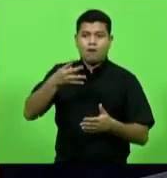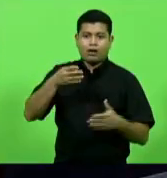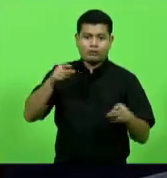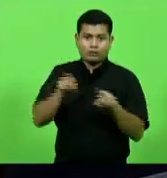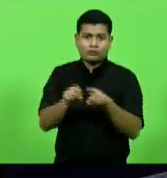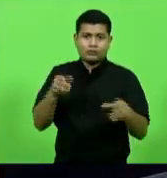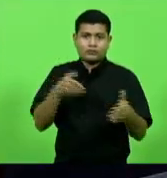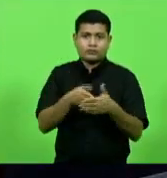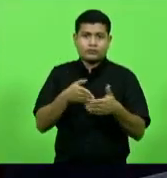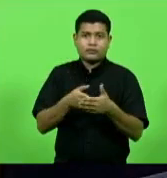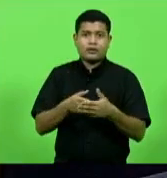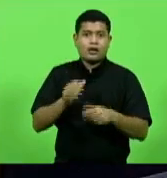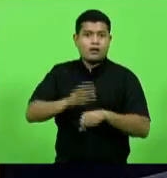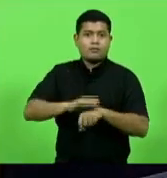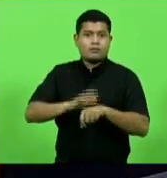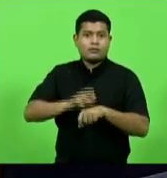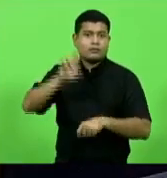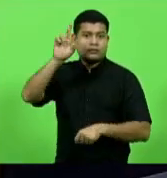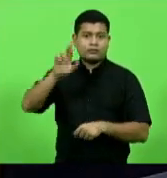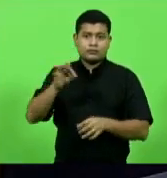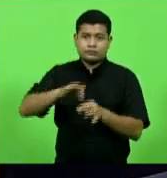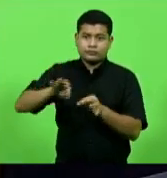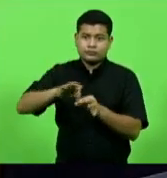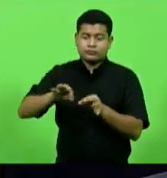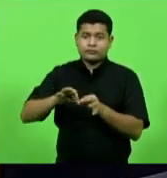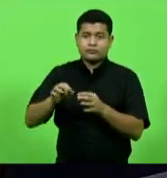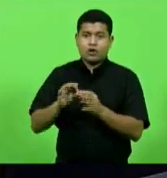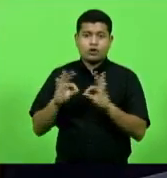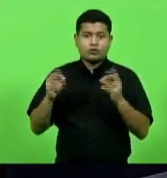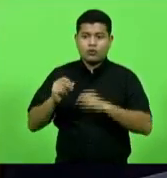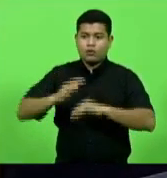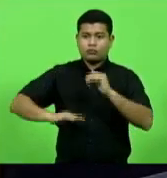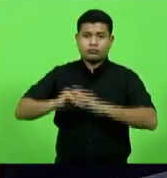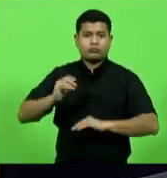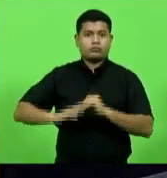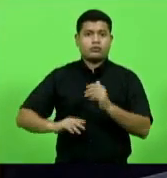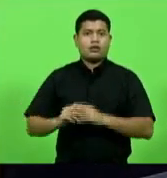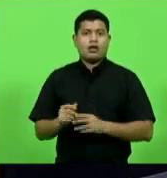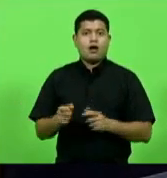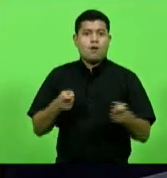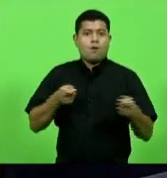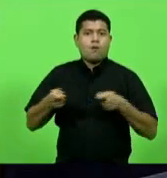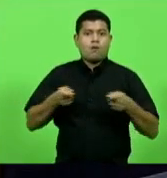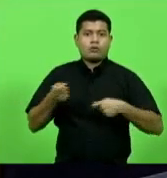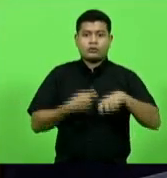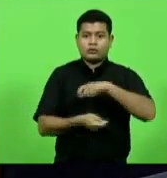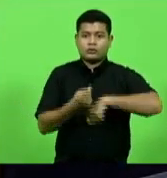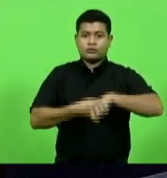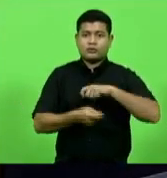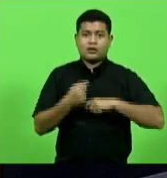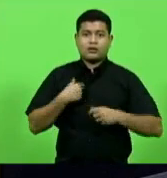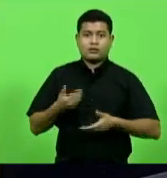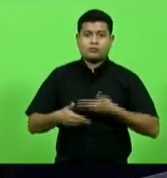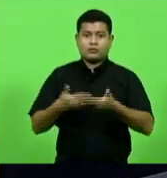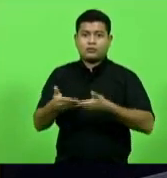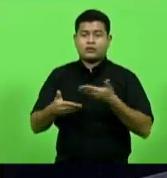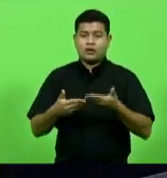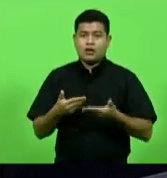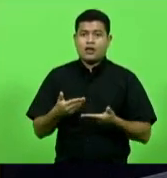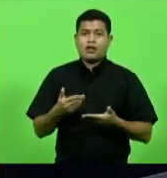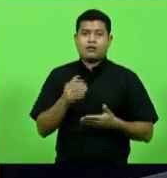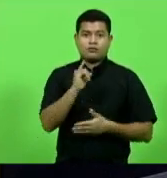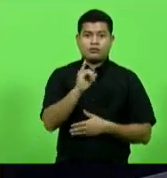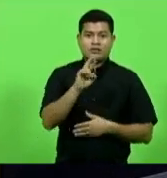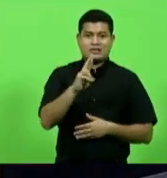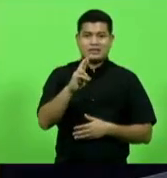caberá ao órgão gerenciador a prática de todos os atos de controle e administração do procedimento de intenção do registro de compras